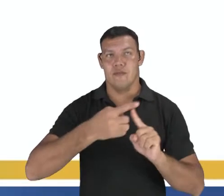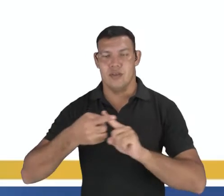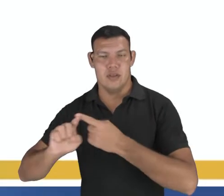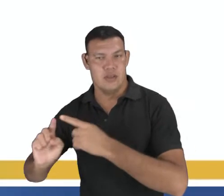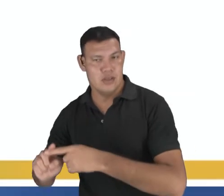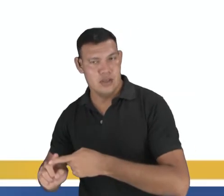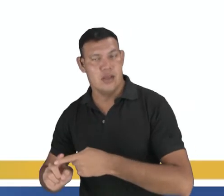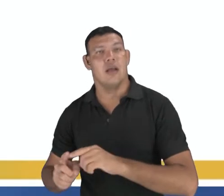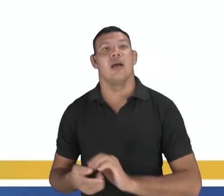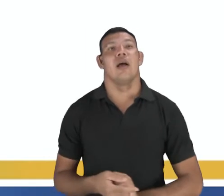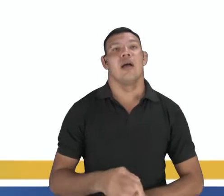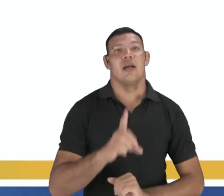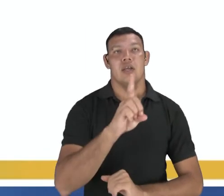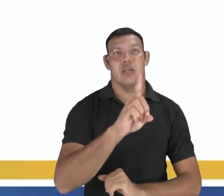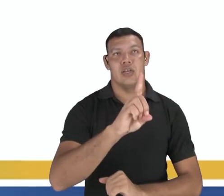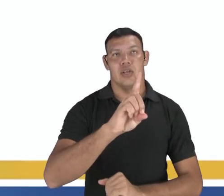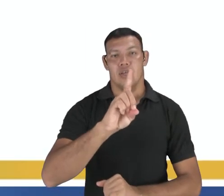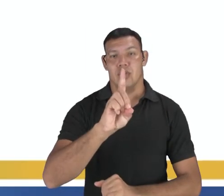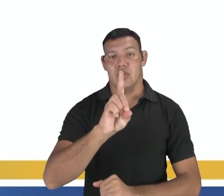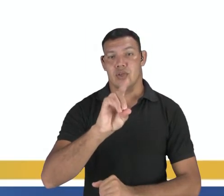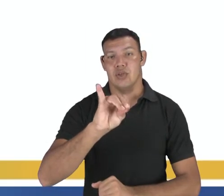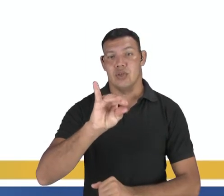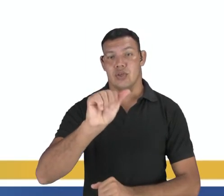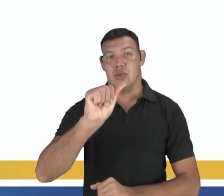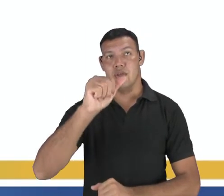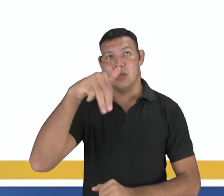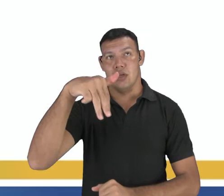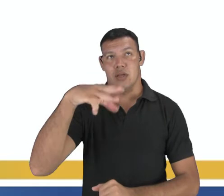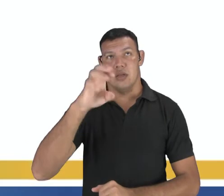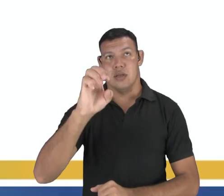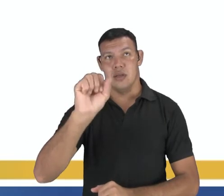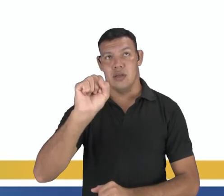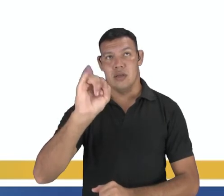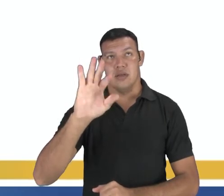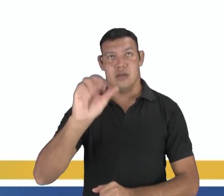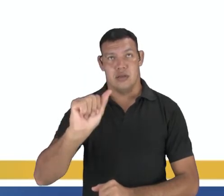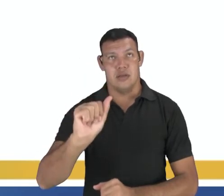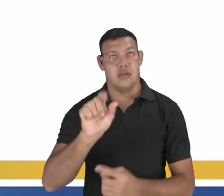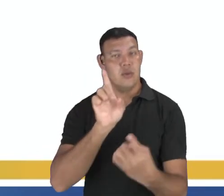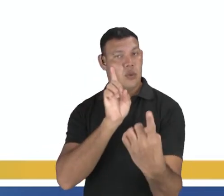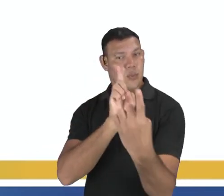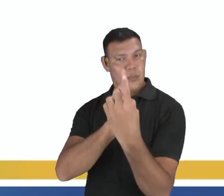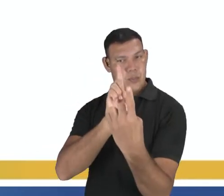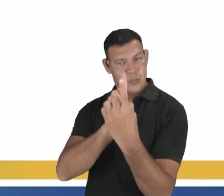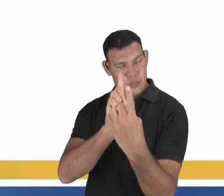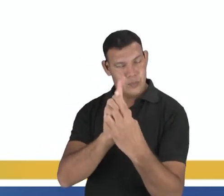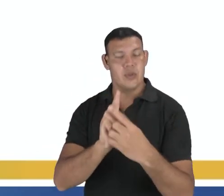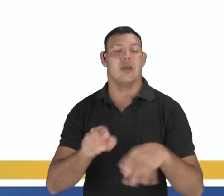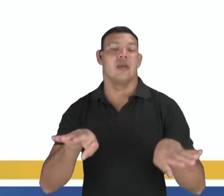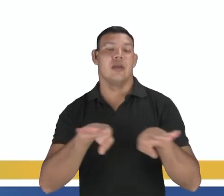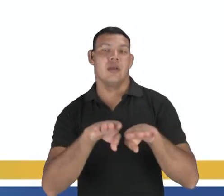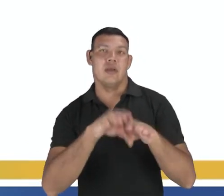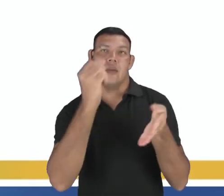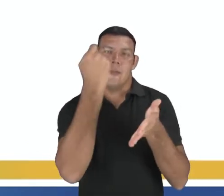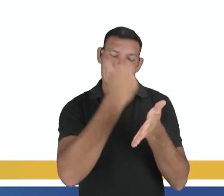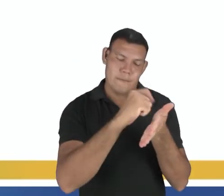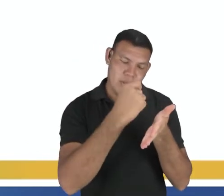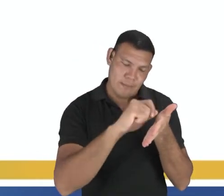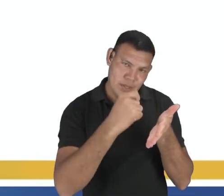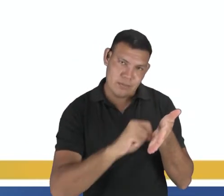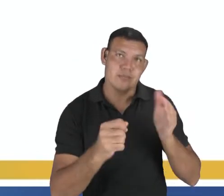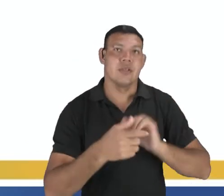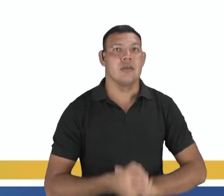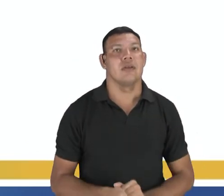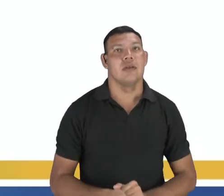É a oralidade e a escrita. Muitas pessoas dizem o quê? Que a escrita é mais difícil, é mais complexa.